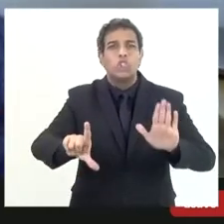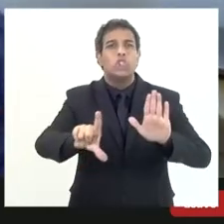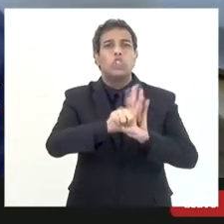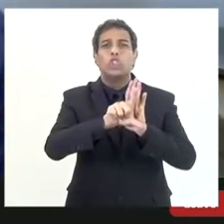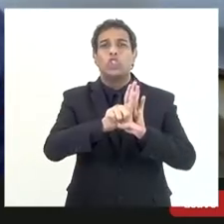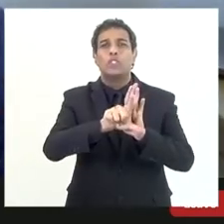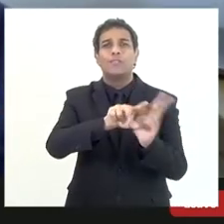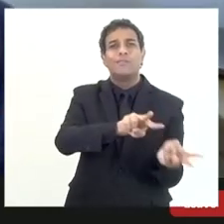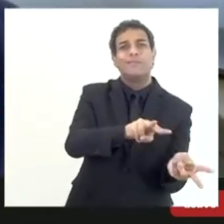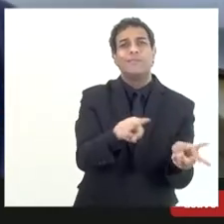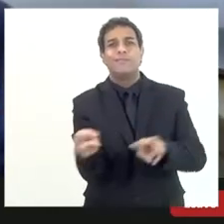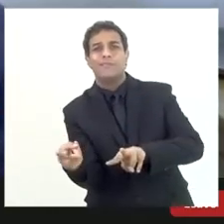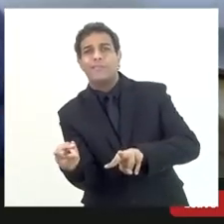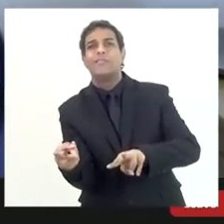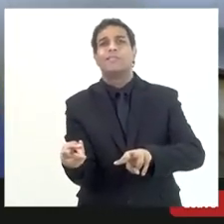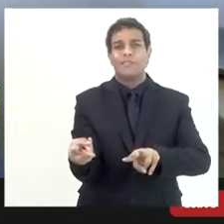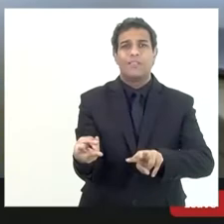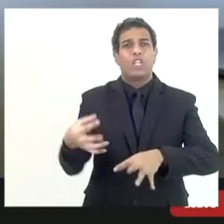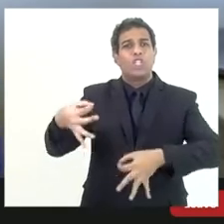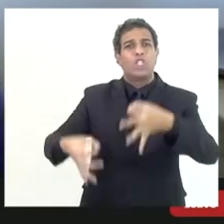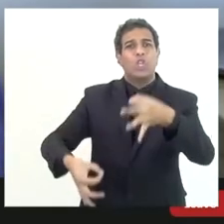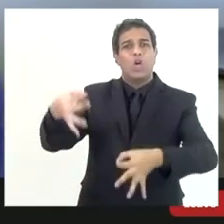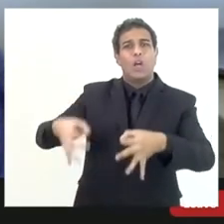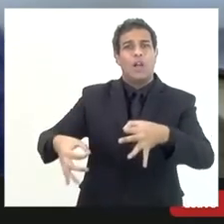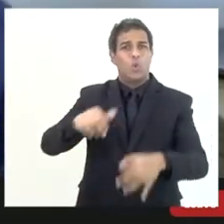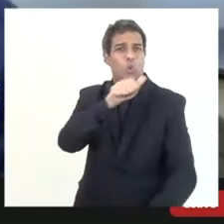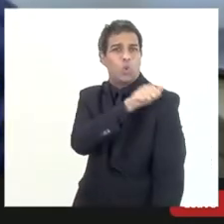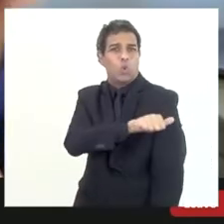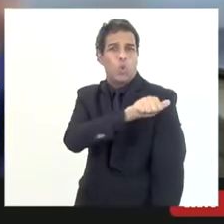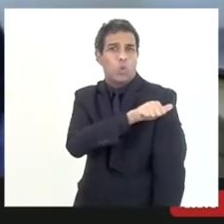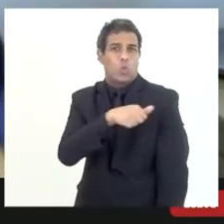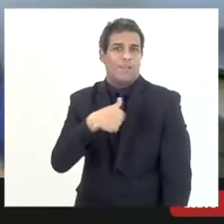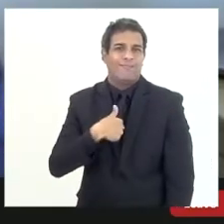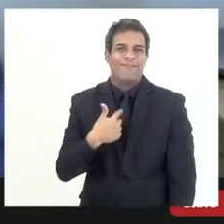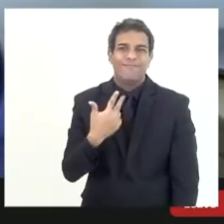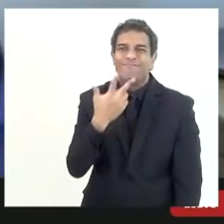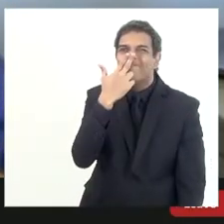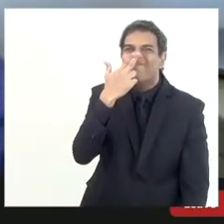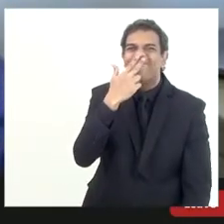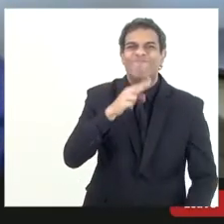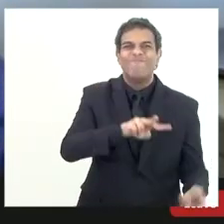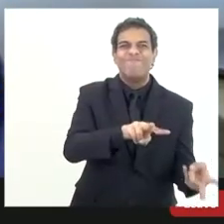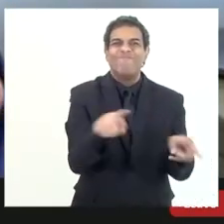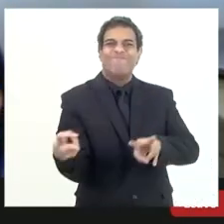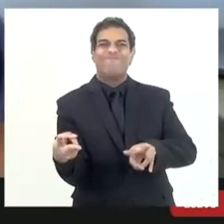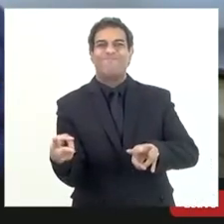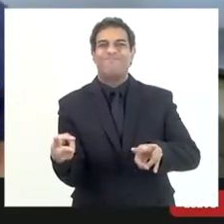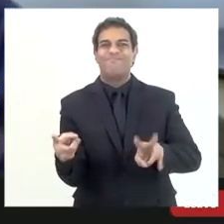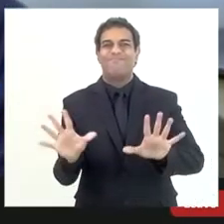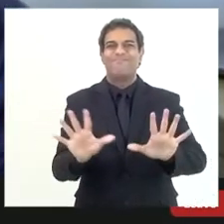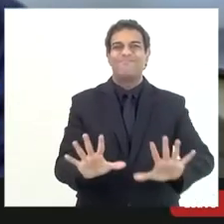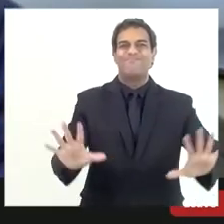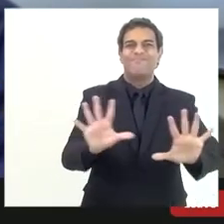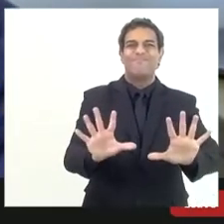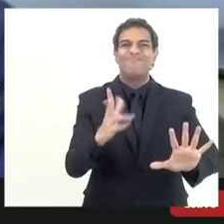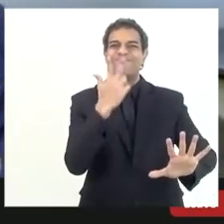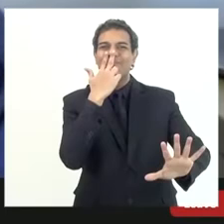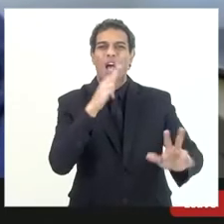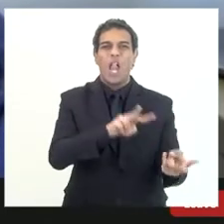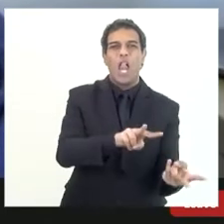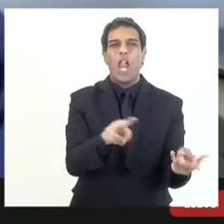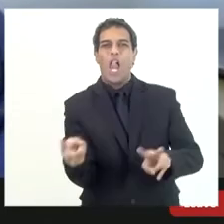transação tributária eu não guardo a palavra transação porque transação